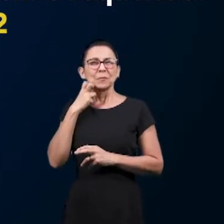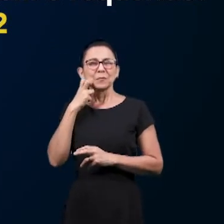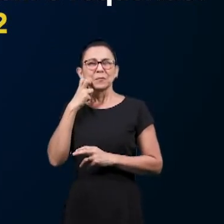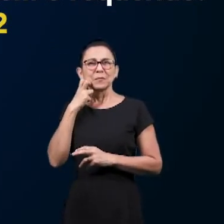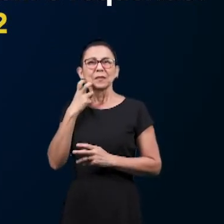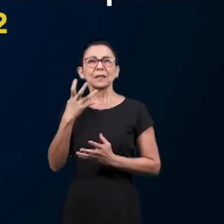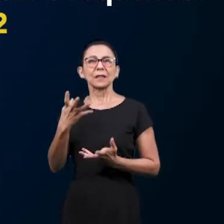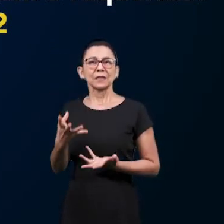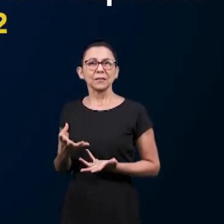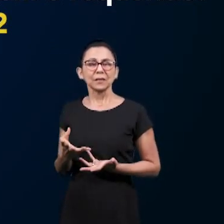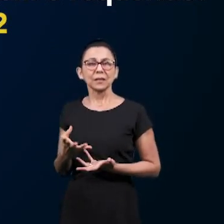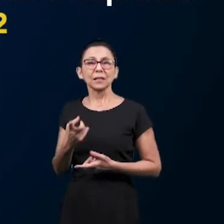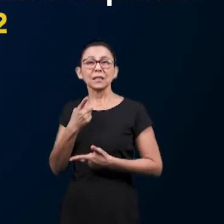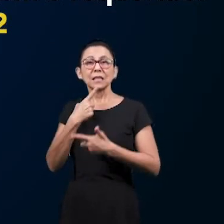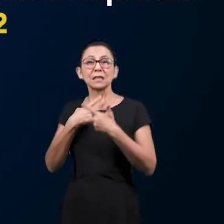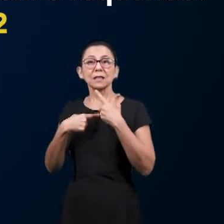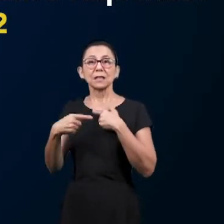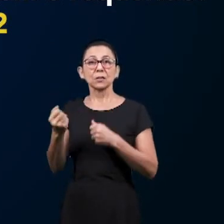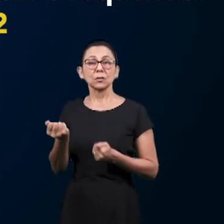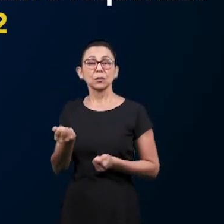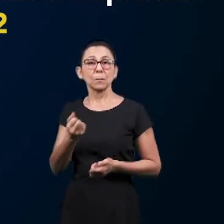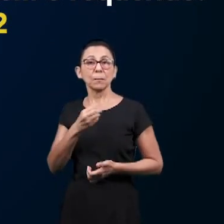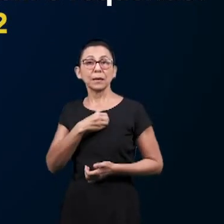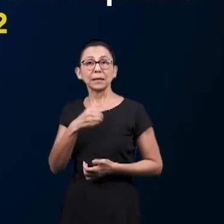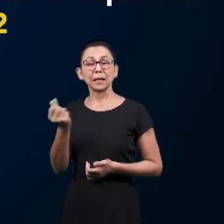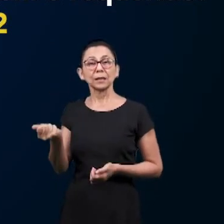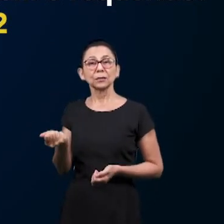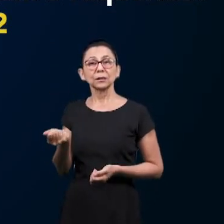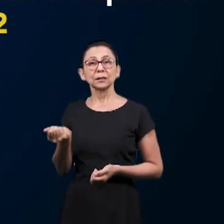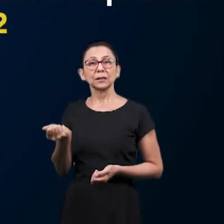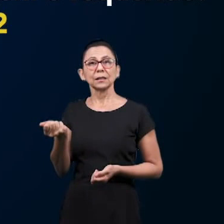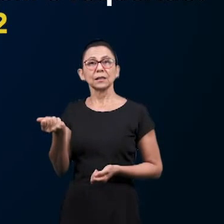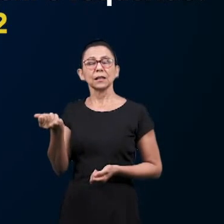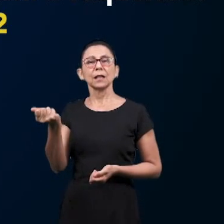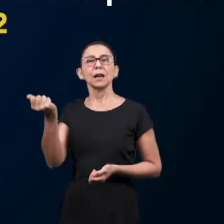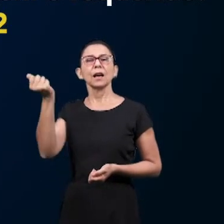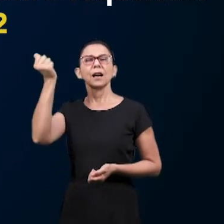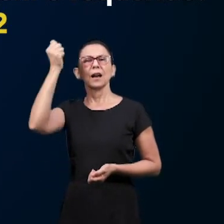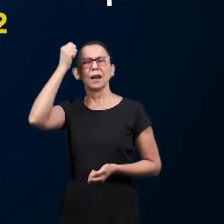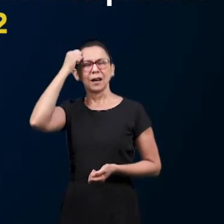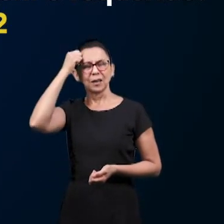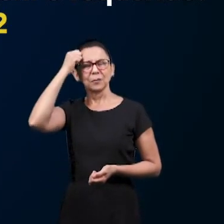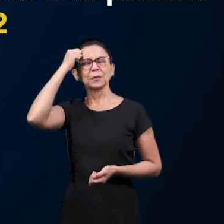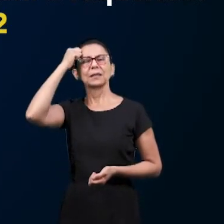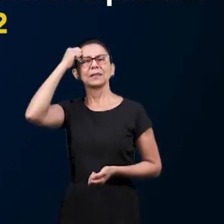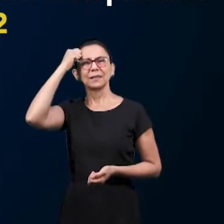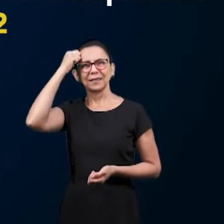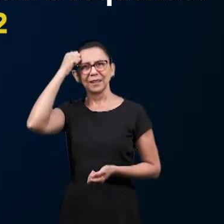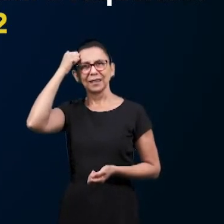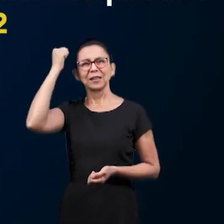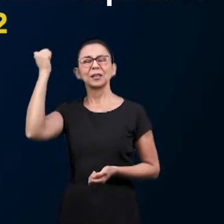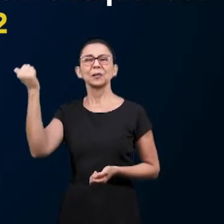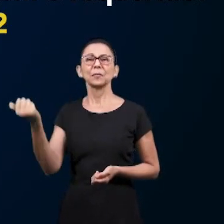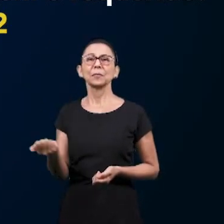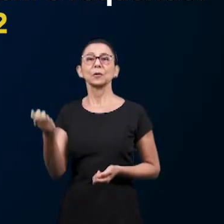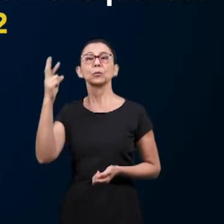arrepender dos seus pecados e de todos os seus maus caminhos, para que assim o Senhor possa